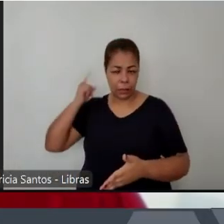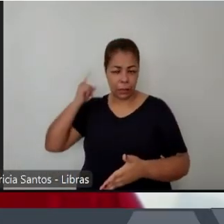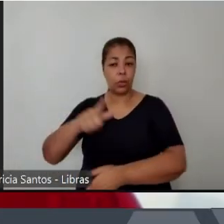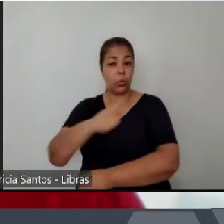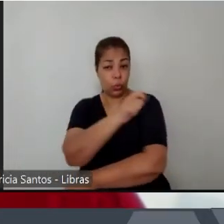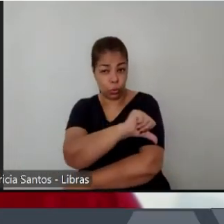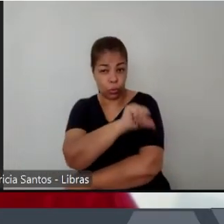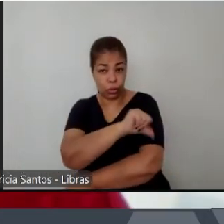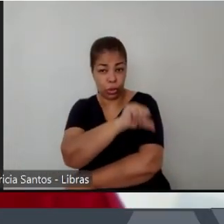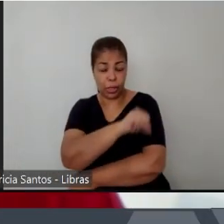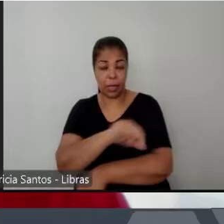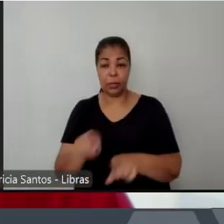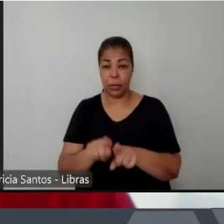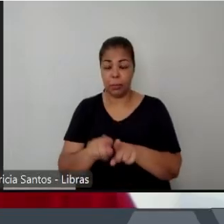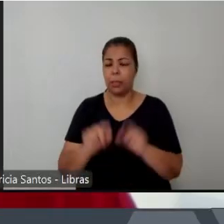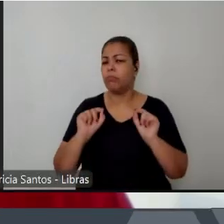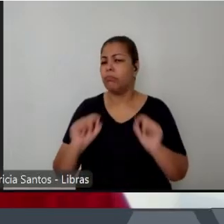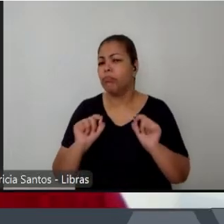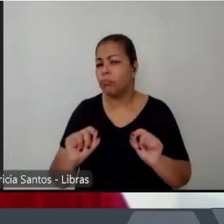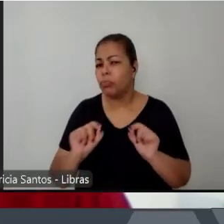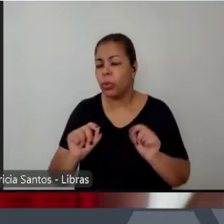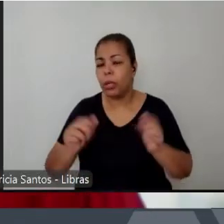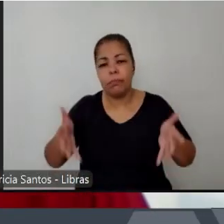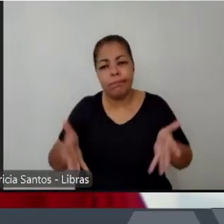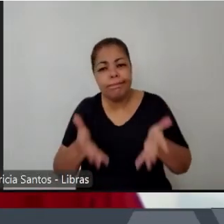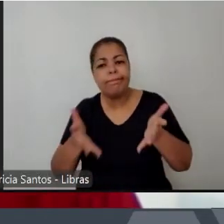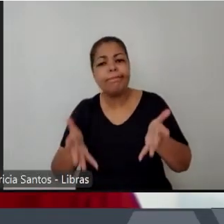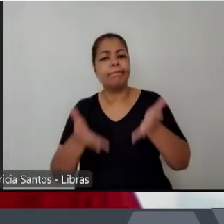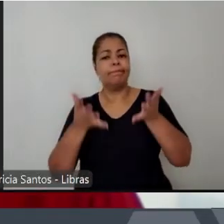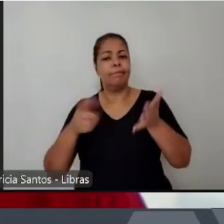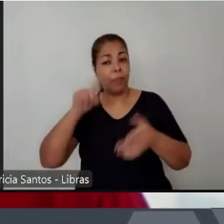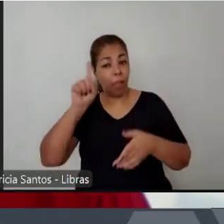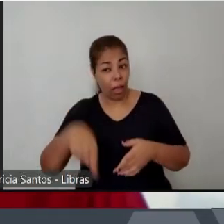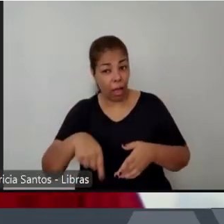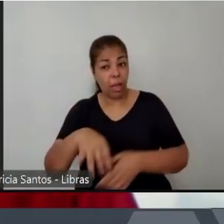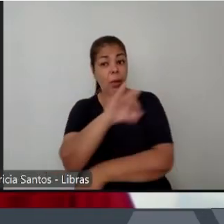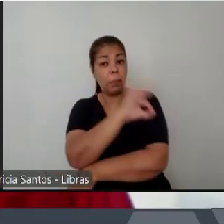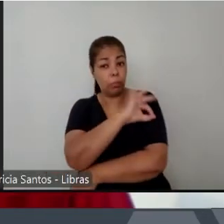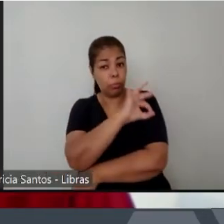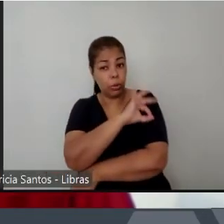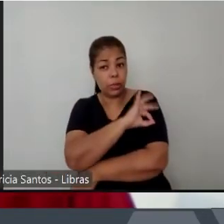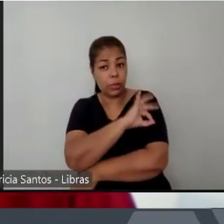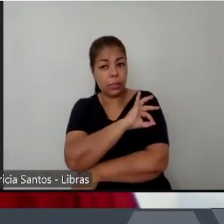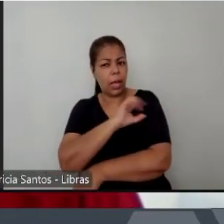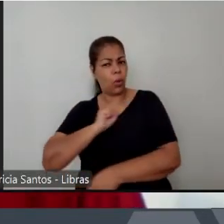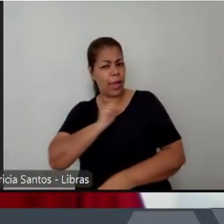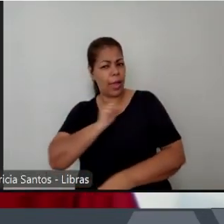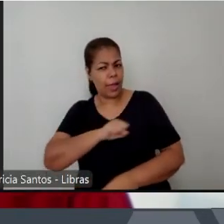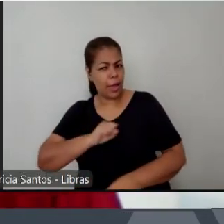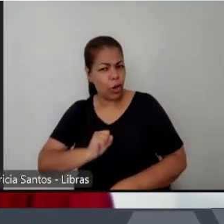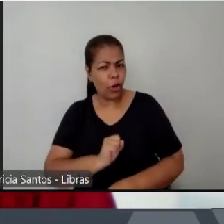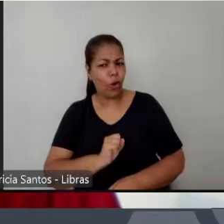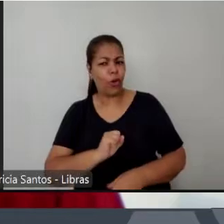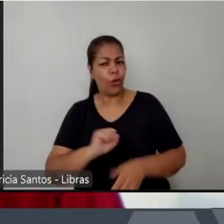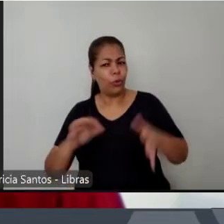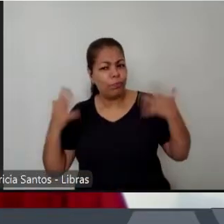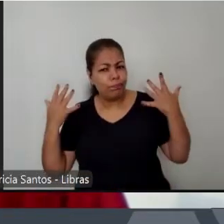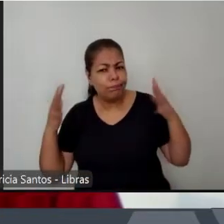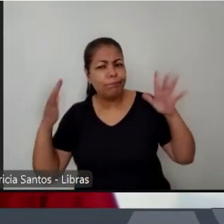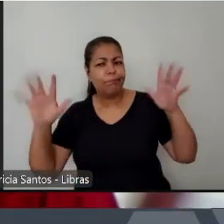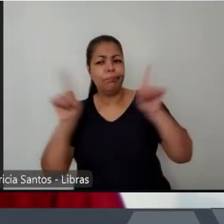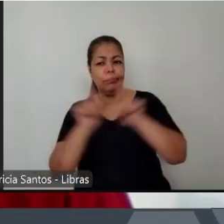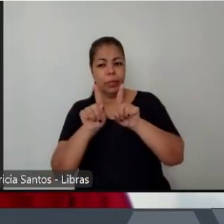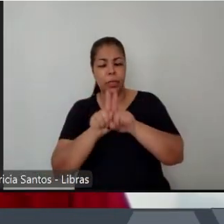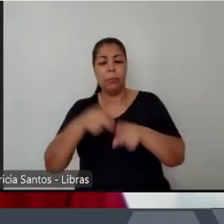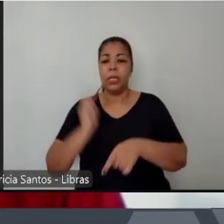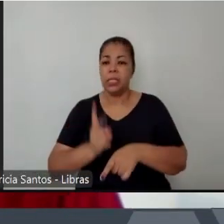um policial heróico por enfrentar os bandidos sem medo